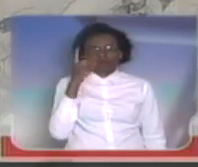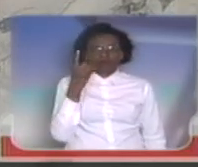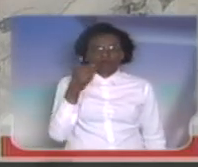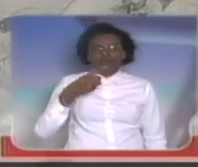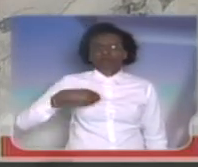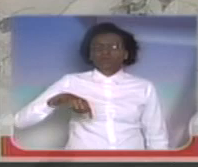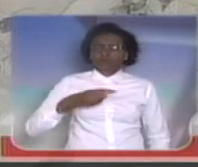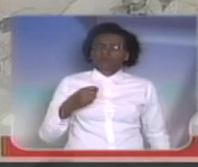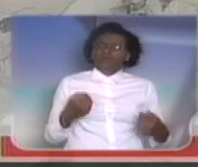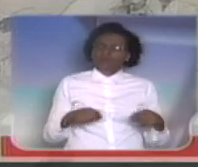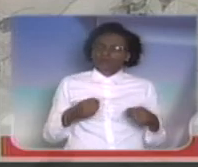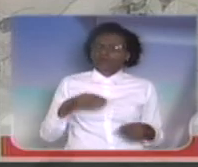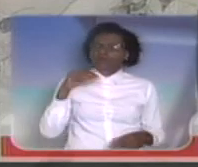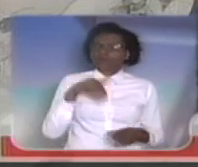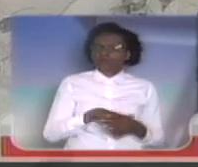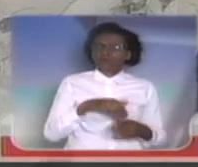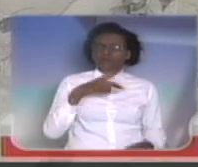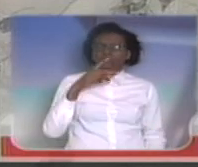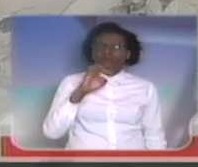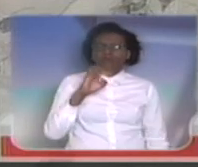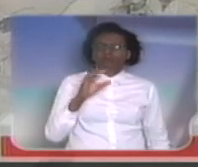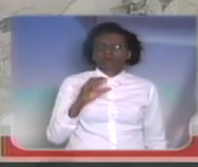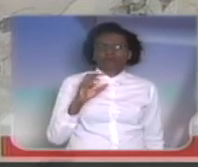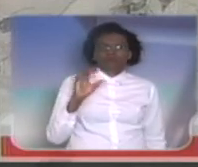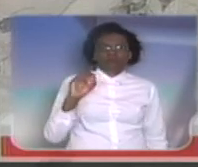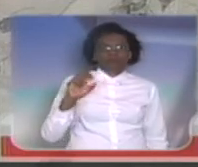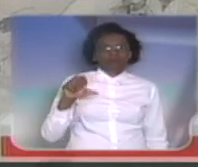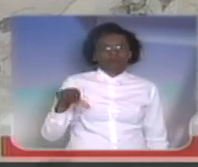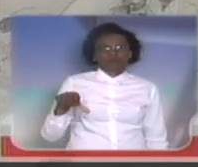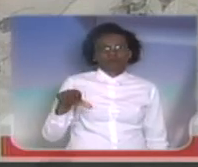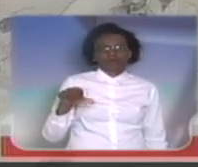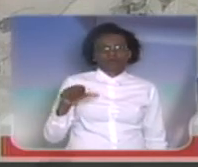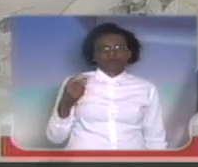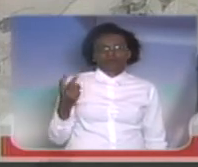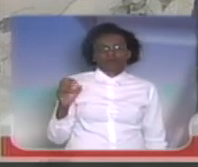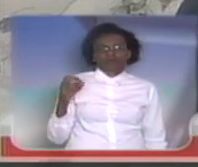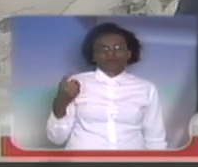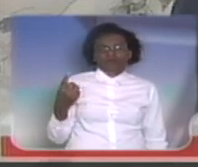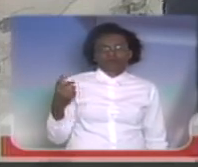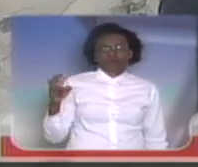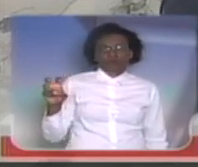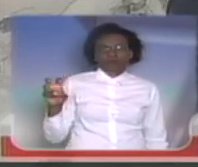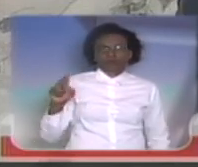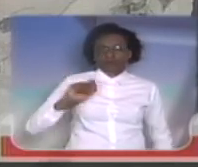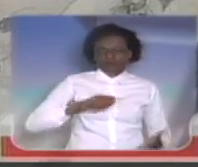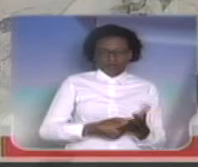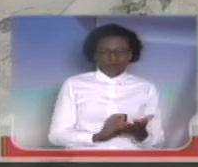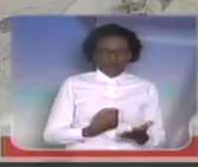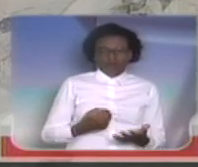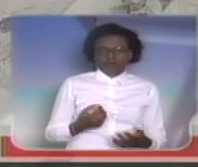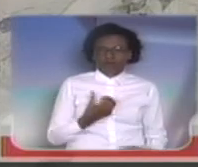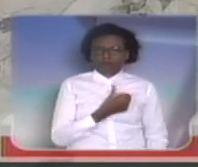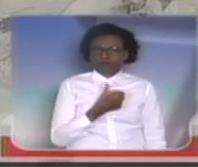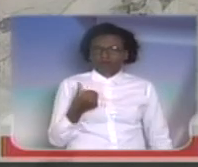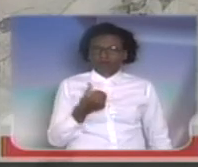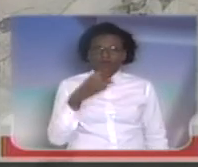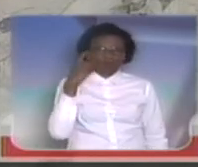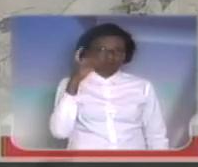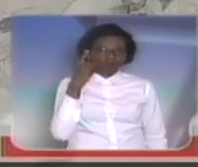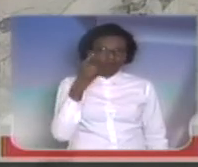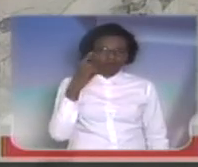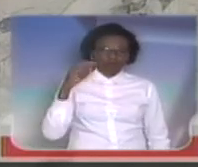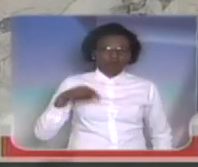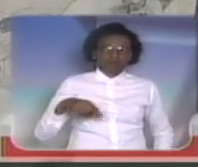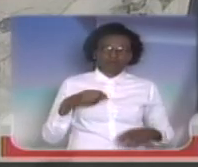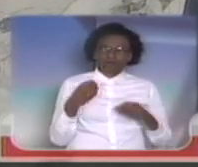coloquemos em votação a PEC 09 de 2015, que, aliás, teve assinatura de 66 deputados dessa casa.